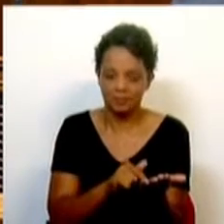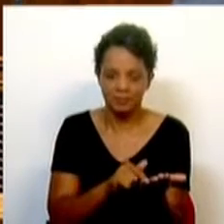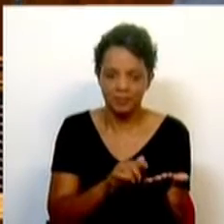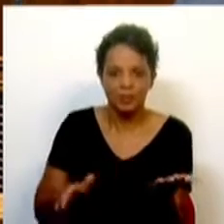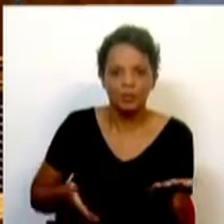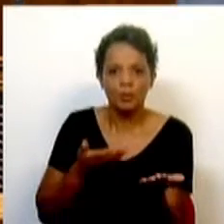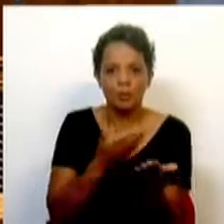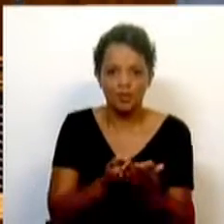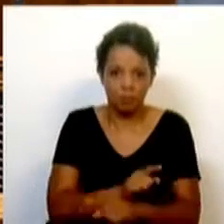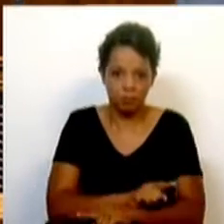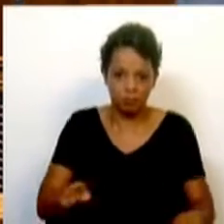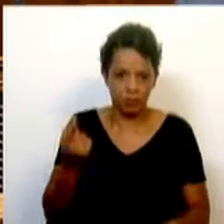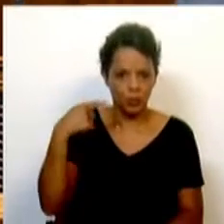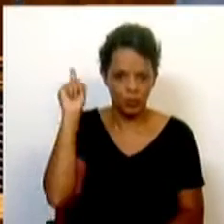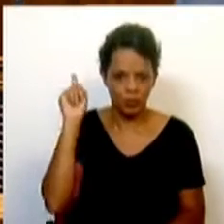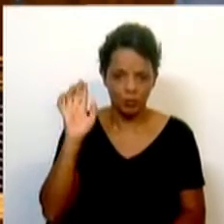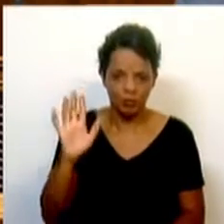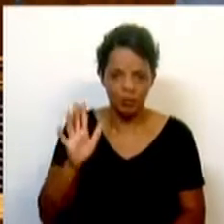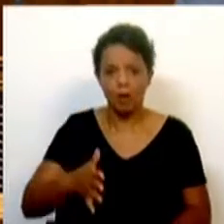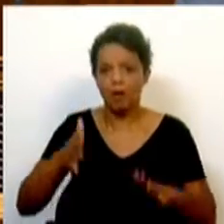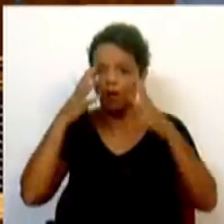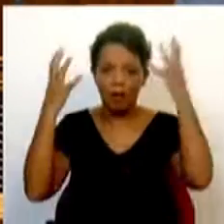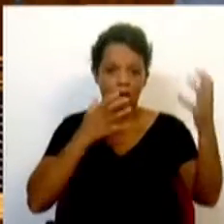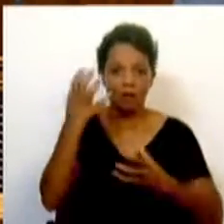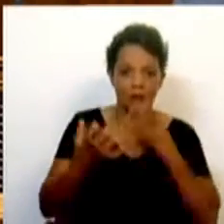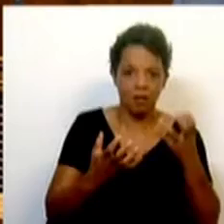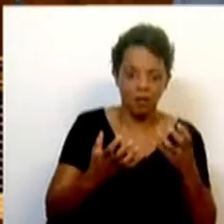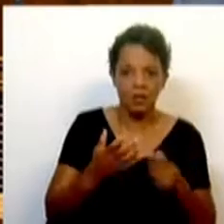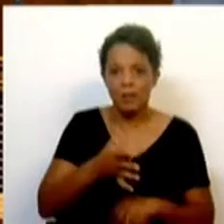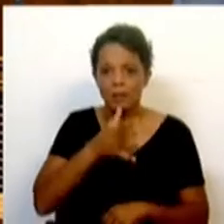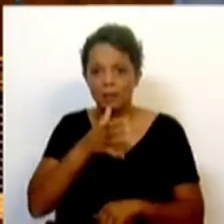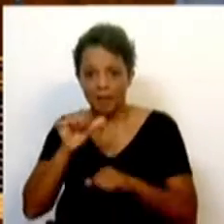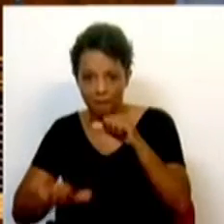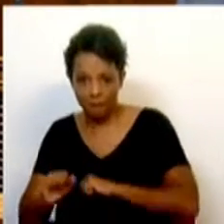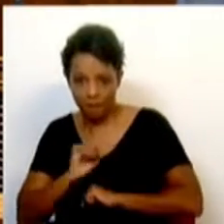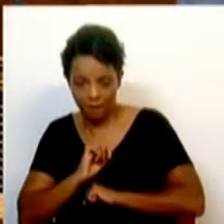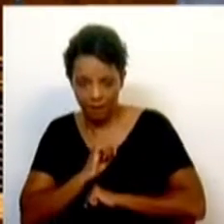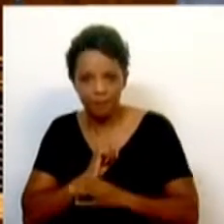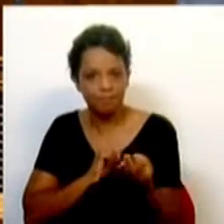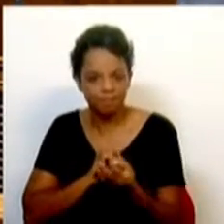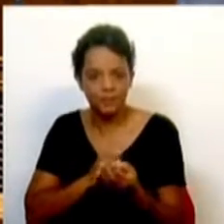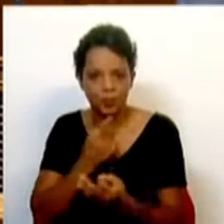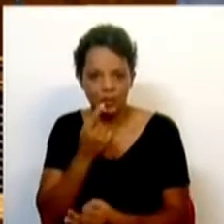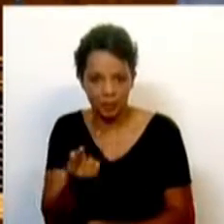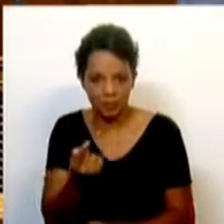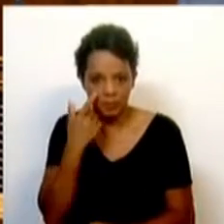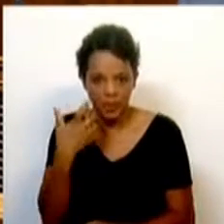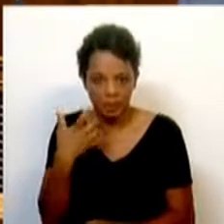proposta proibicionista. E no meu discurso, de facto, meu discurso, eu frisei